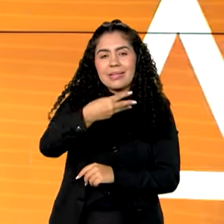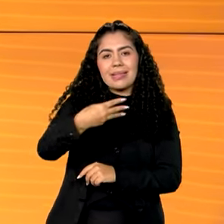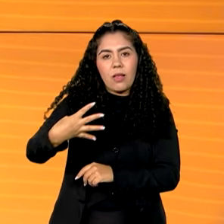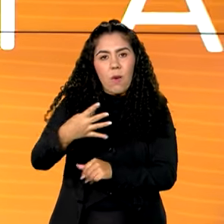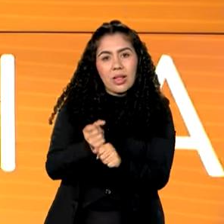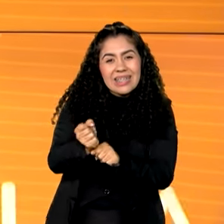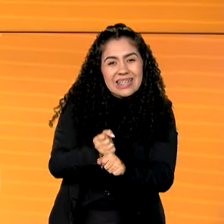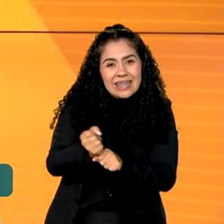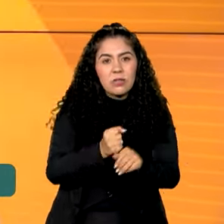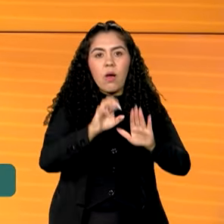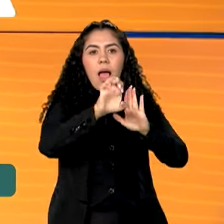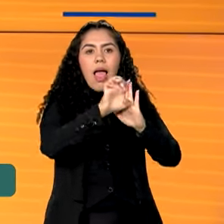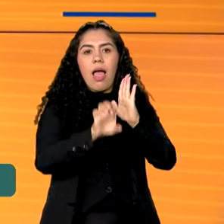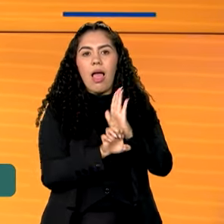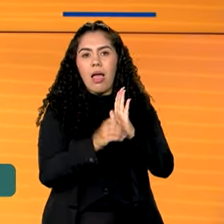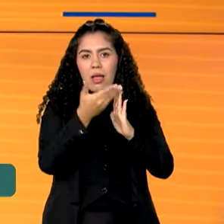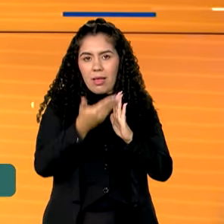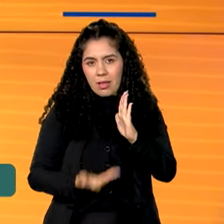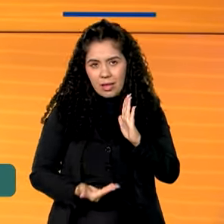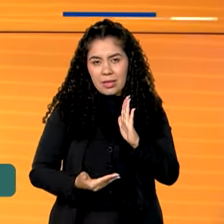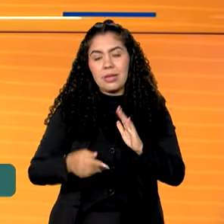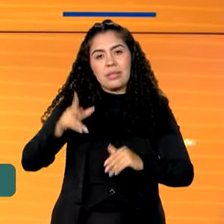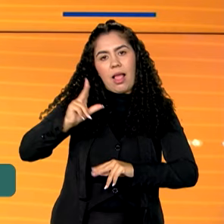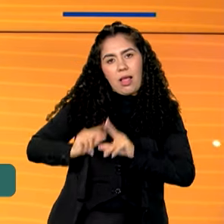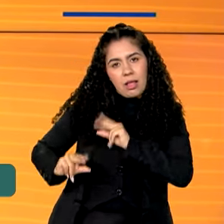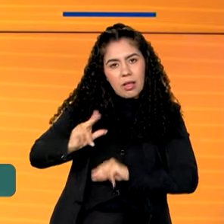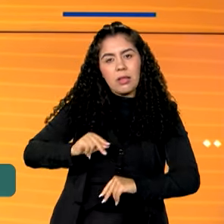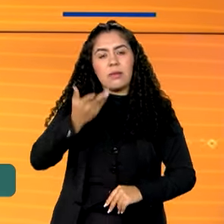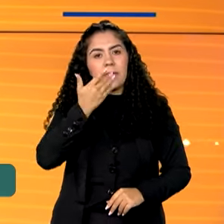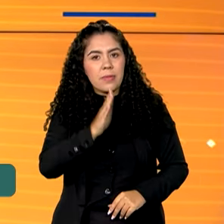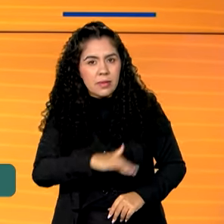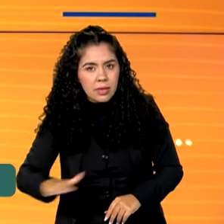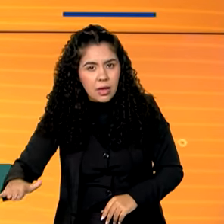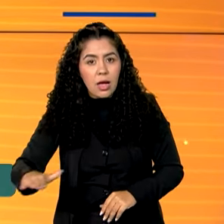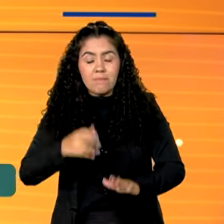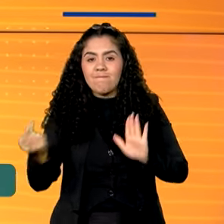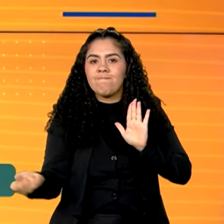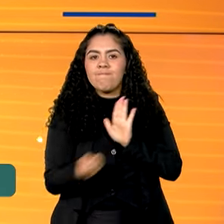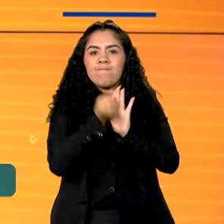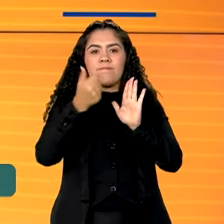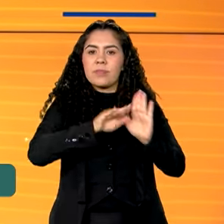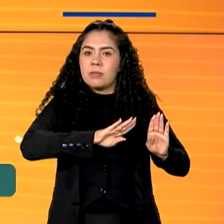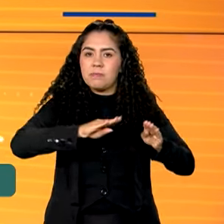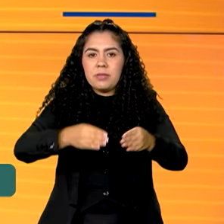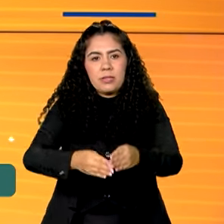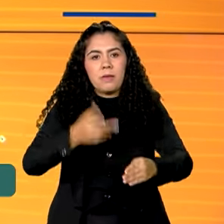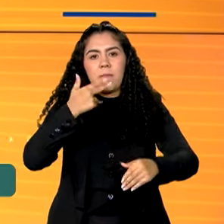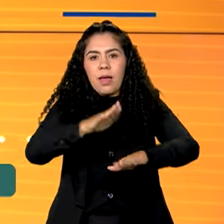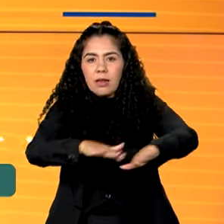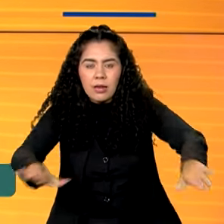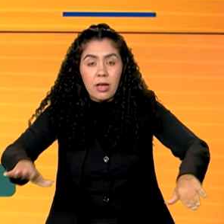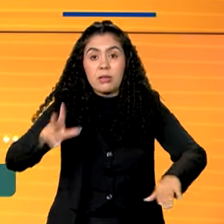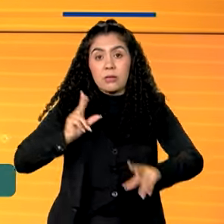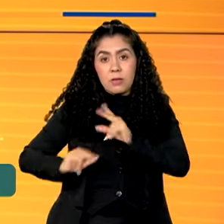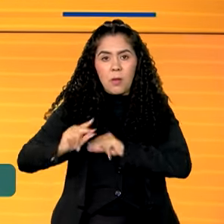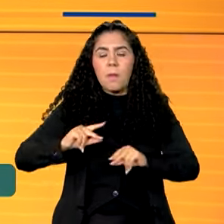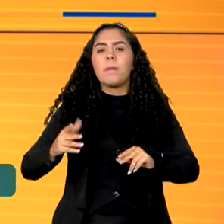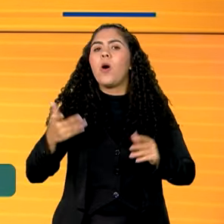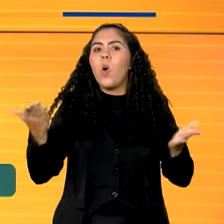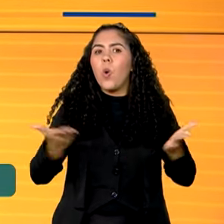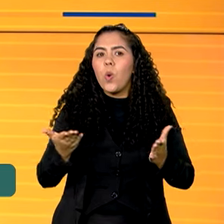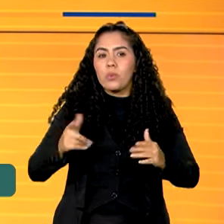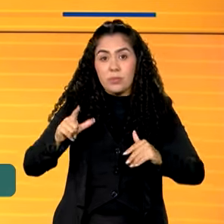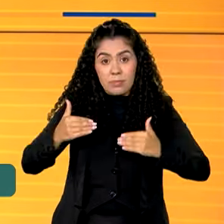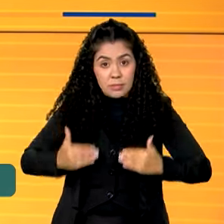Adolescente. O ECA foi um marco para a garantia dos direitos desse público no país. E para marcar a data, o